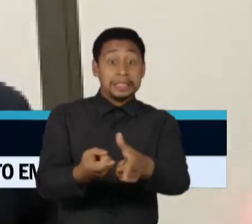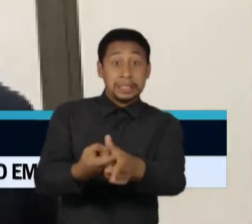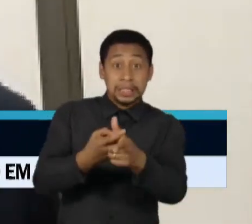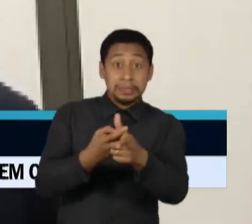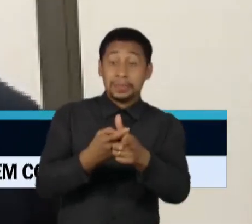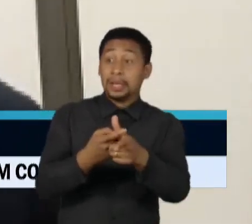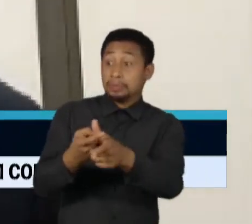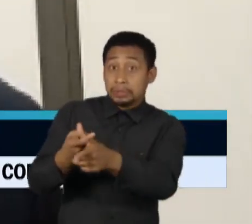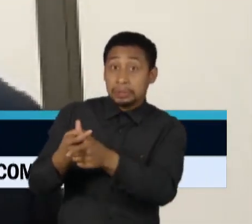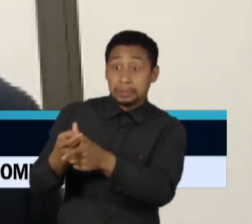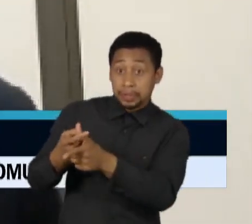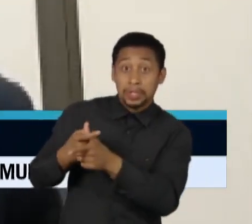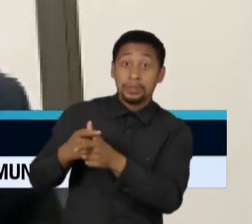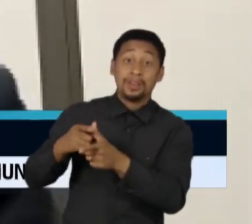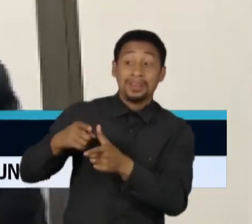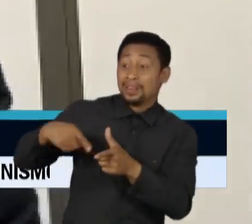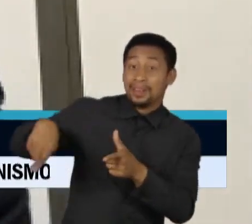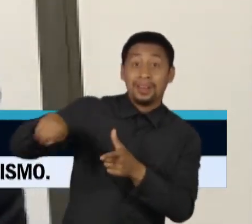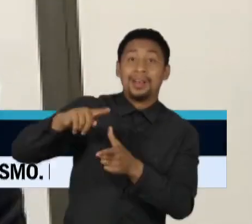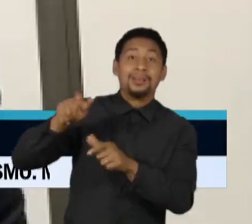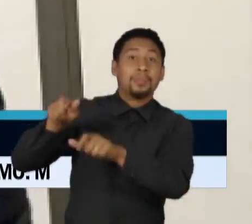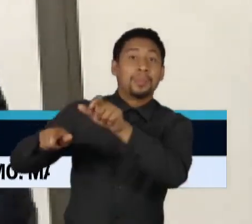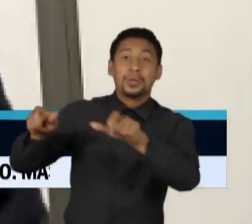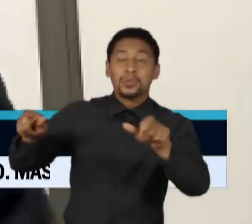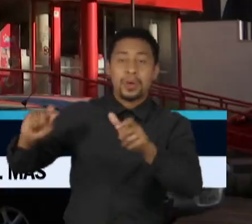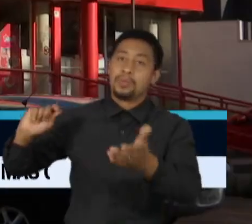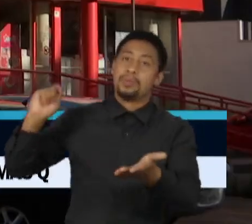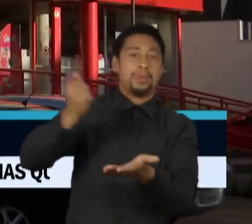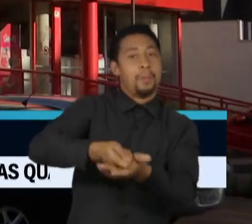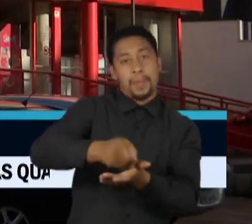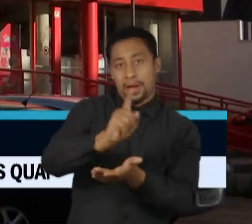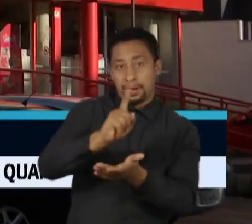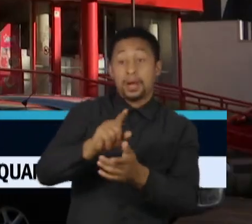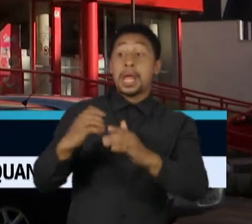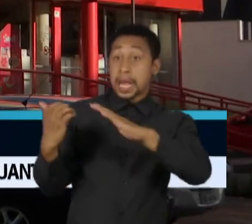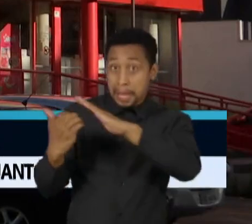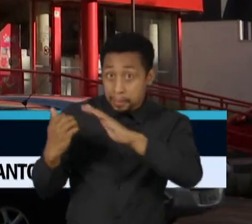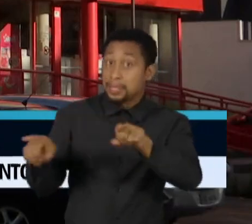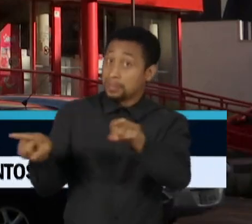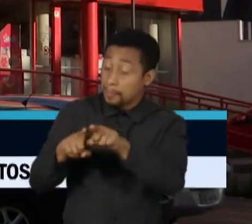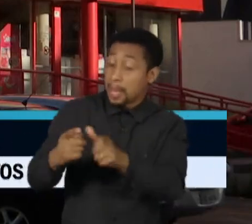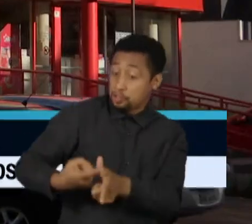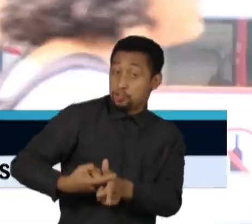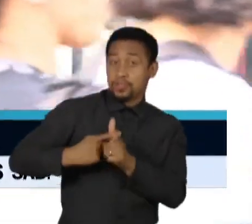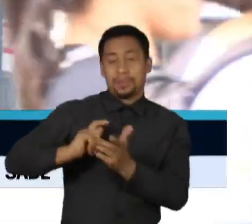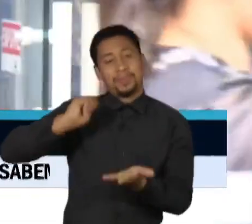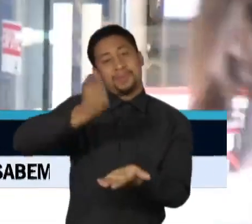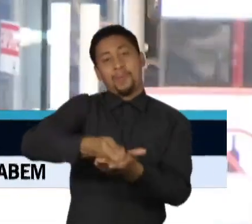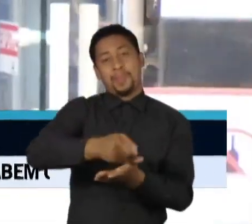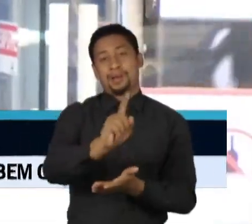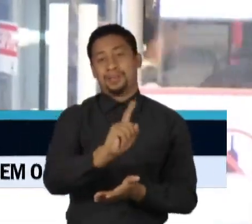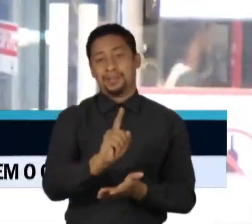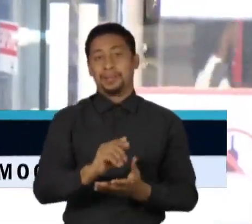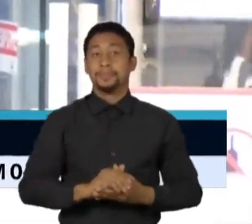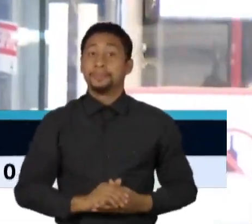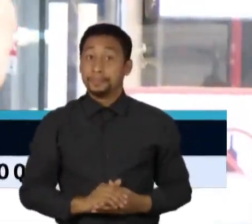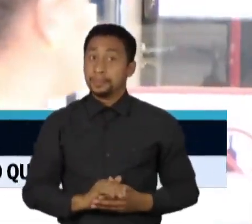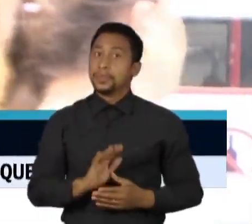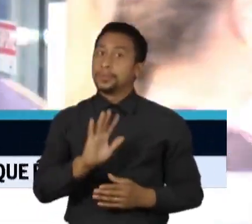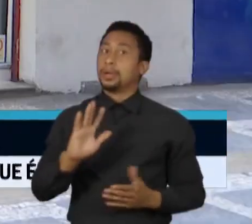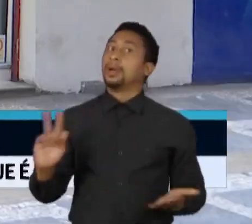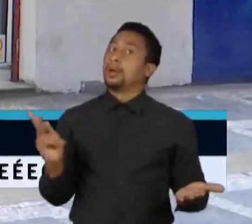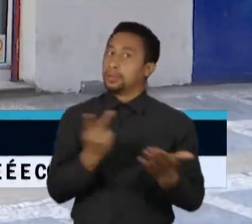tanto de pessoas jurídicas quanto de pessoas físicas. E essa crise em cadeia, além de colocar em risco